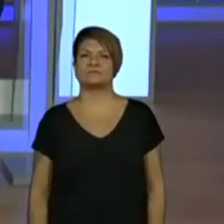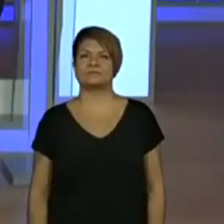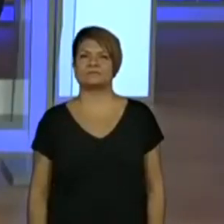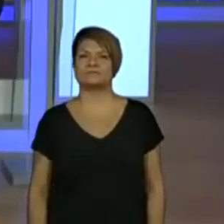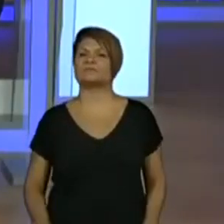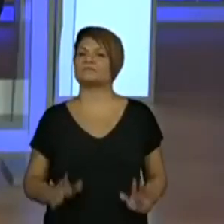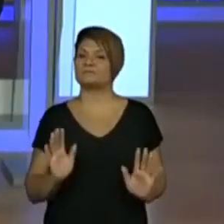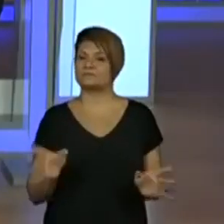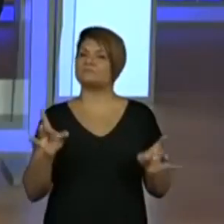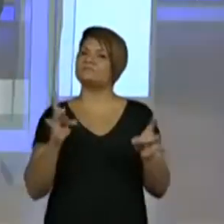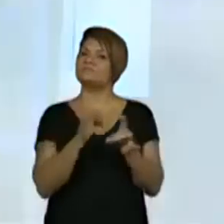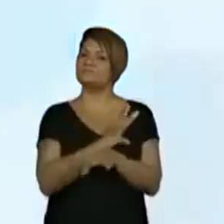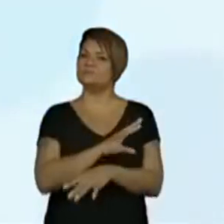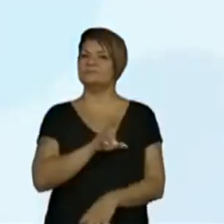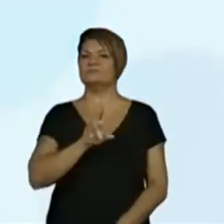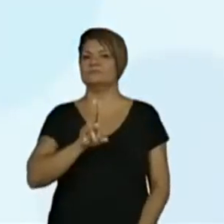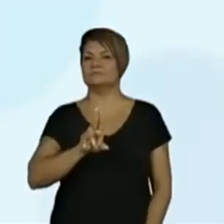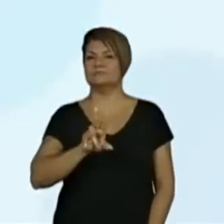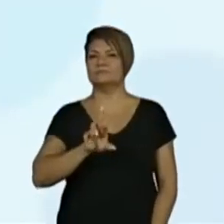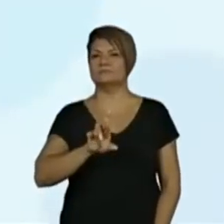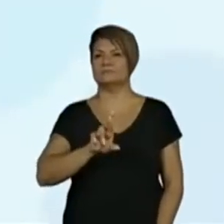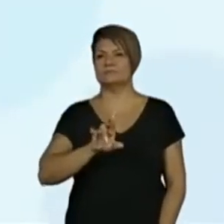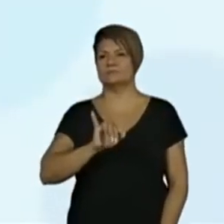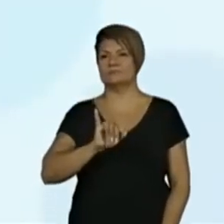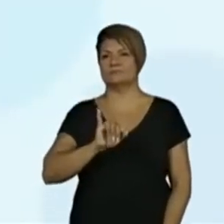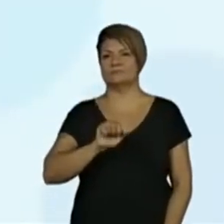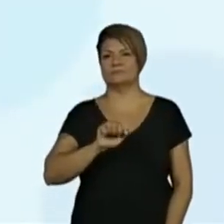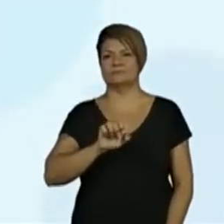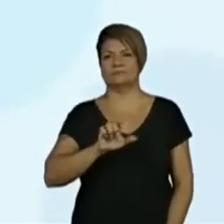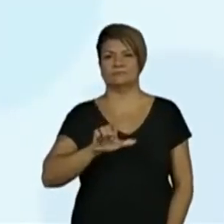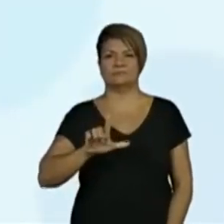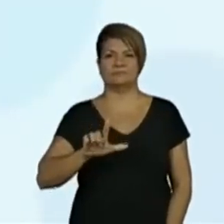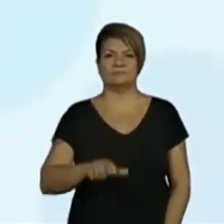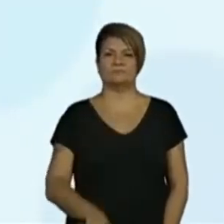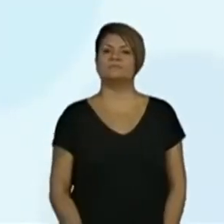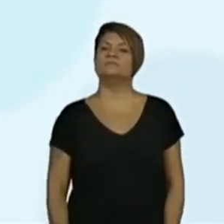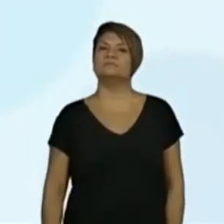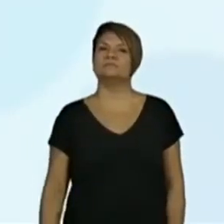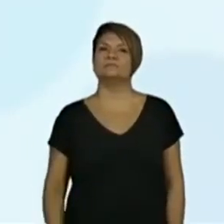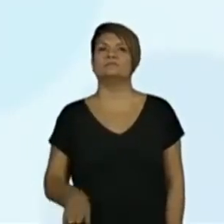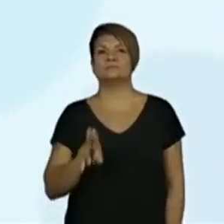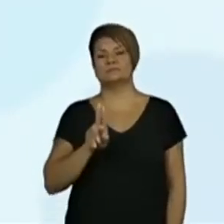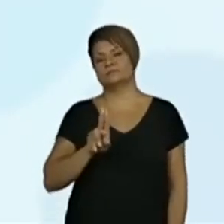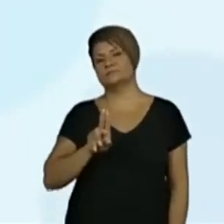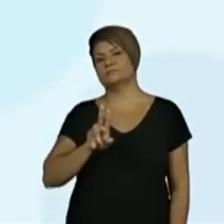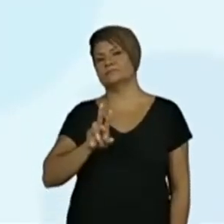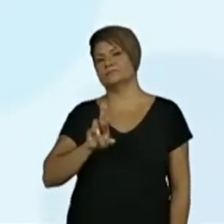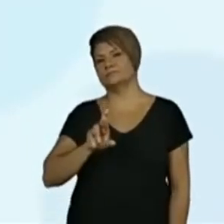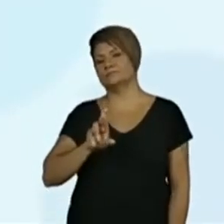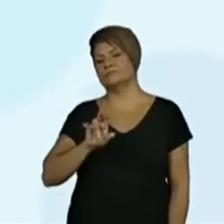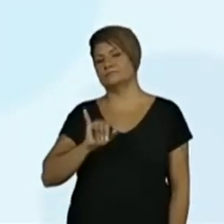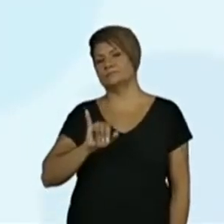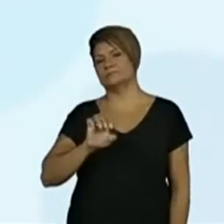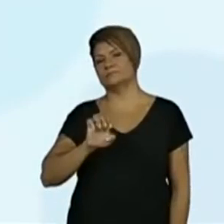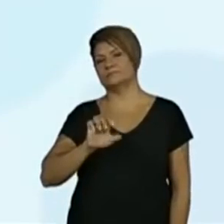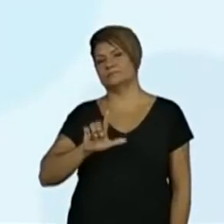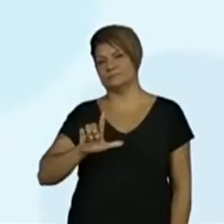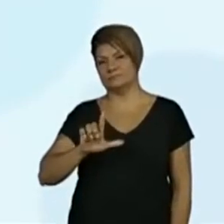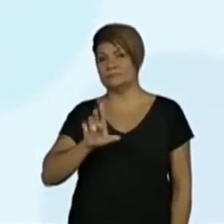do Uriel. Uriel. A letra L. Então, aqui eu tenho Uriel. Olha só.